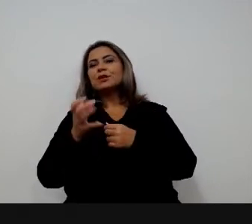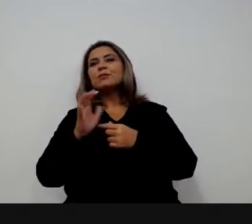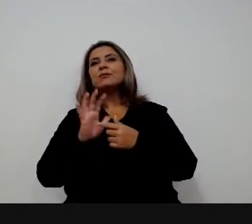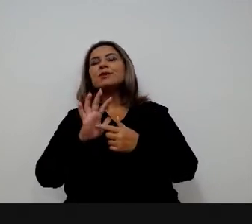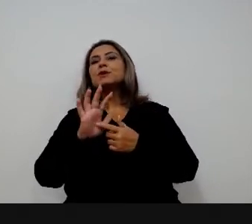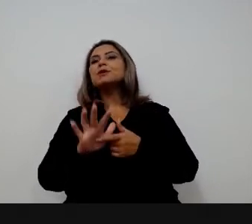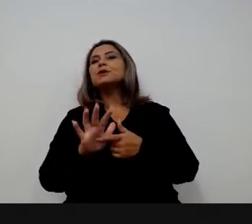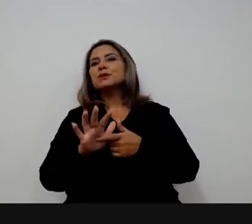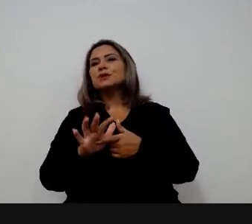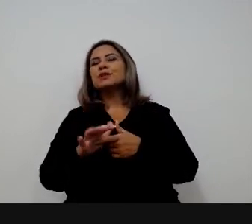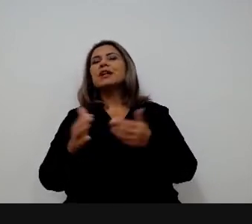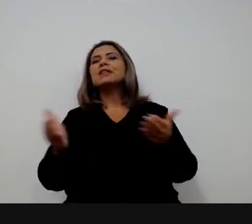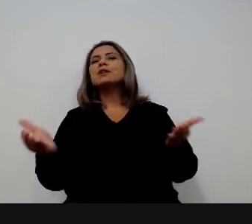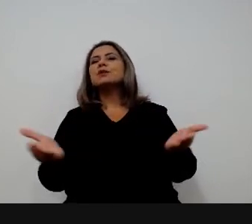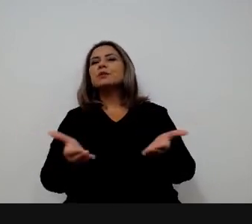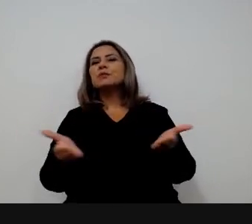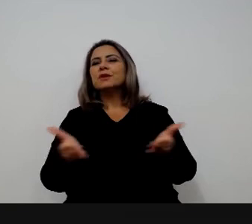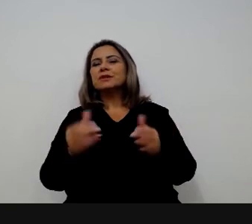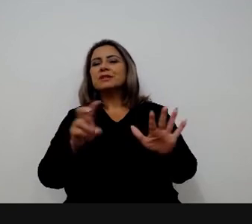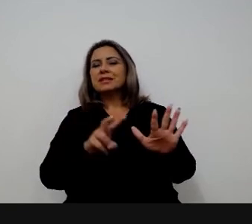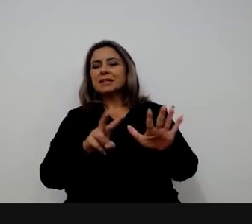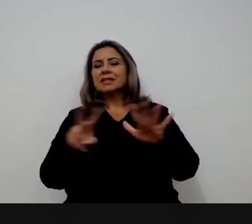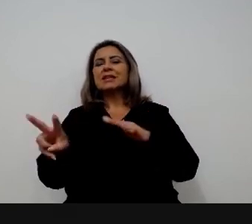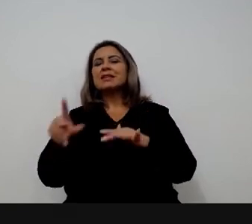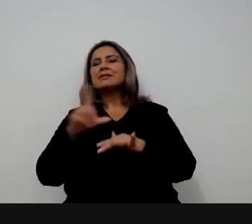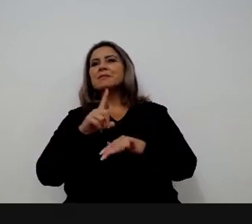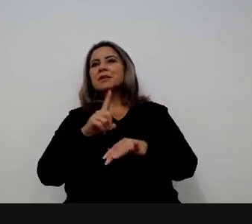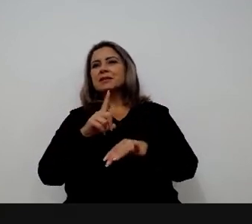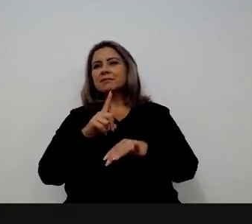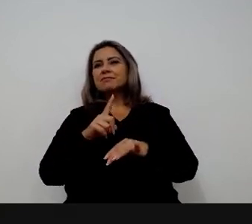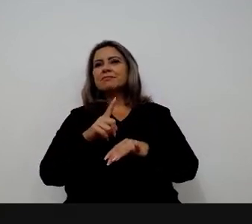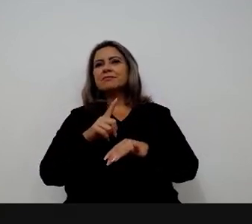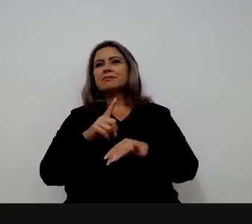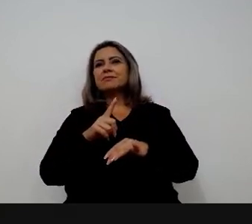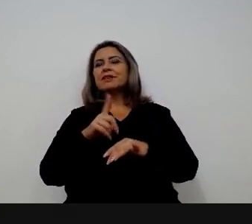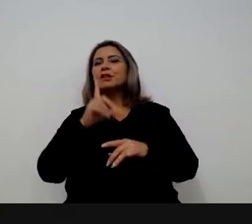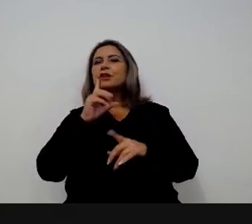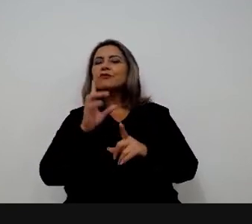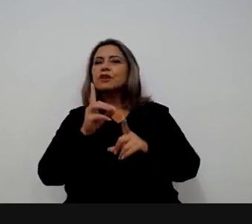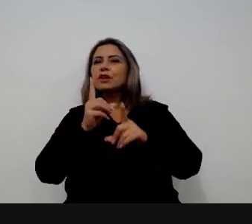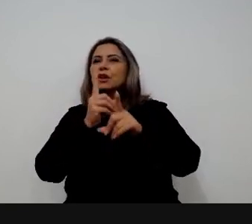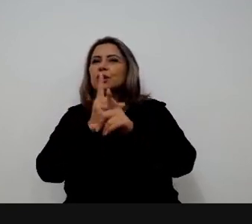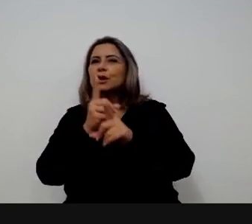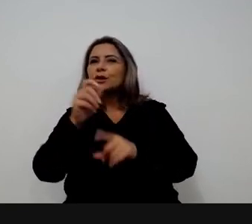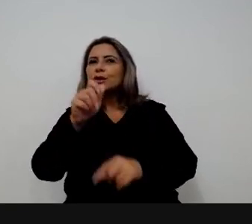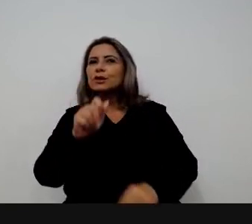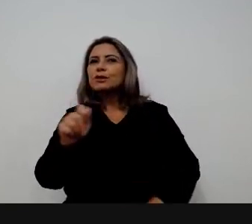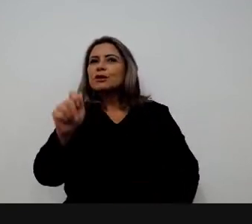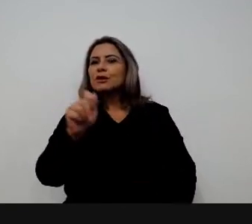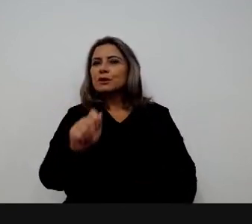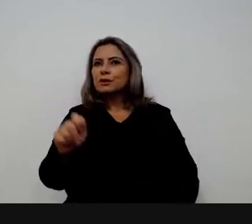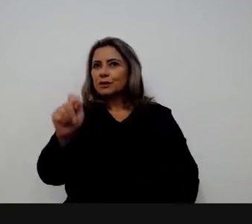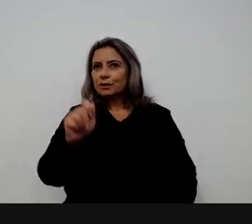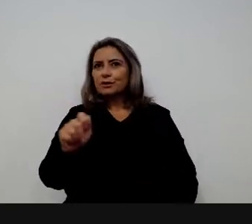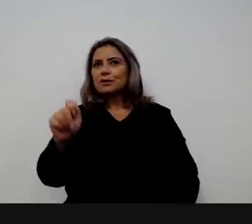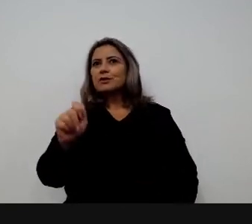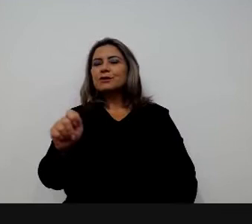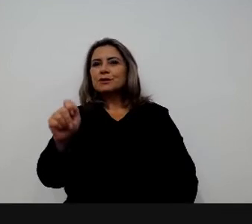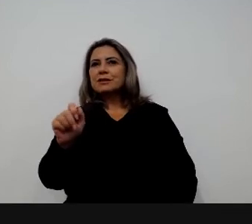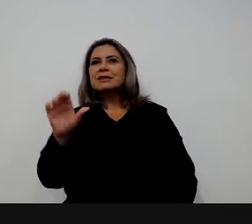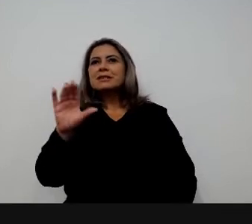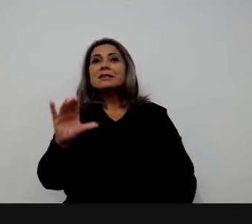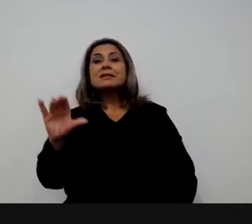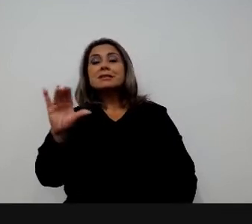isso a gente nesse momento nessa semana pelo menos teve o encontro da associação americana de ciência política